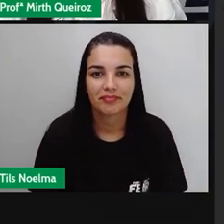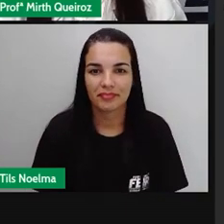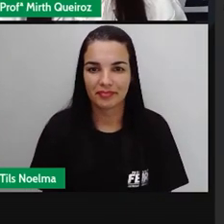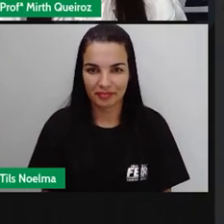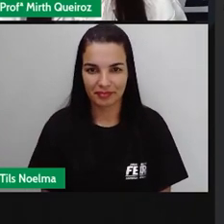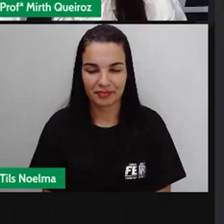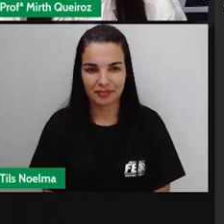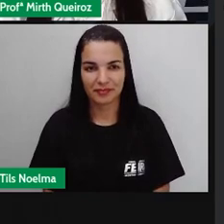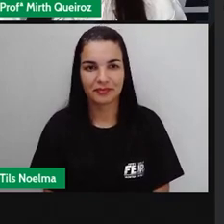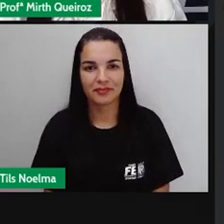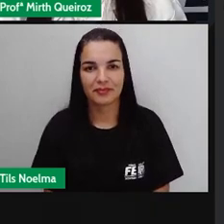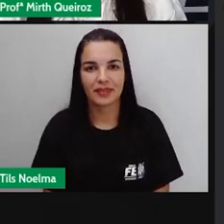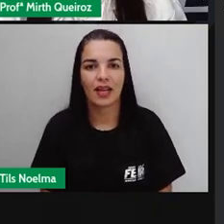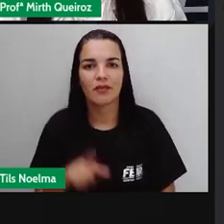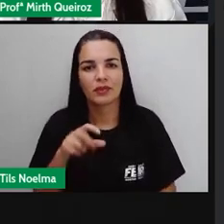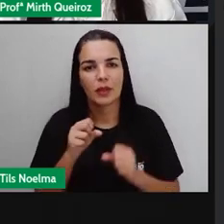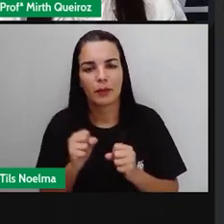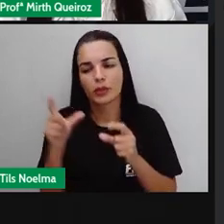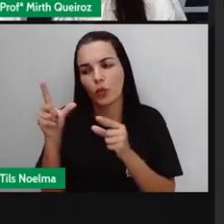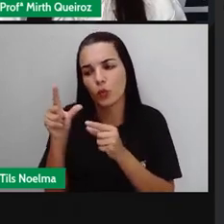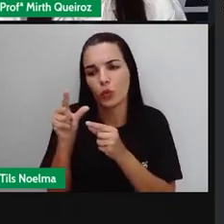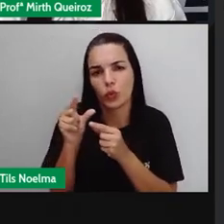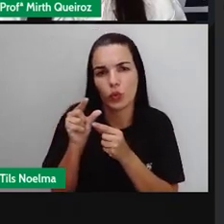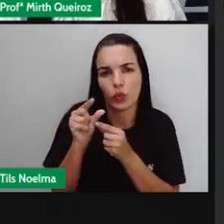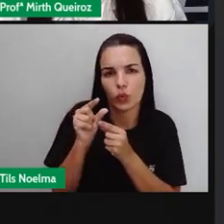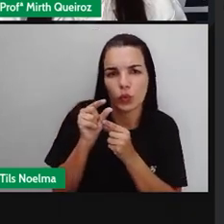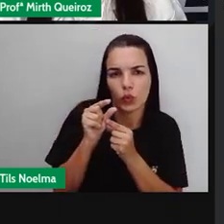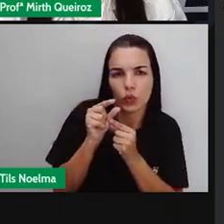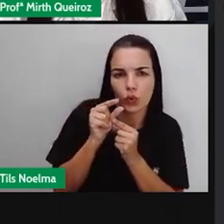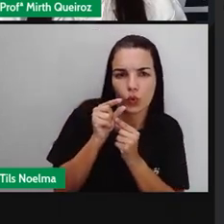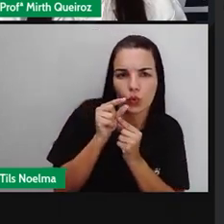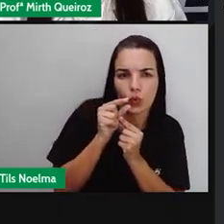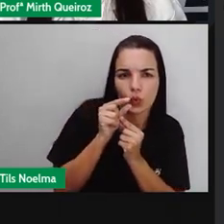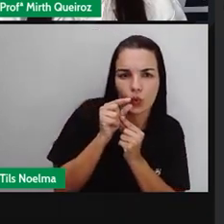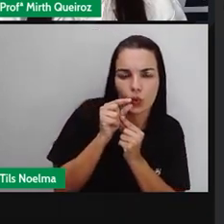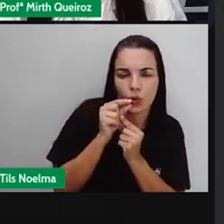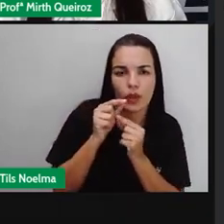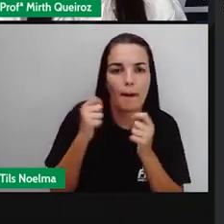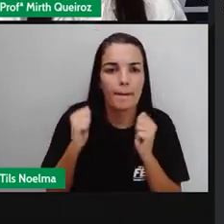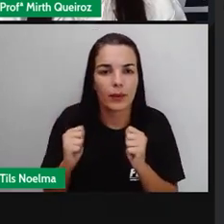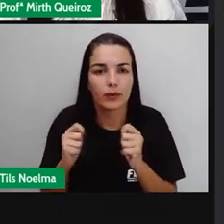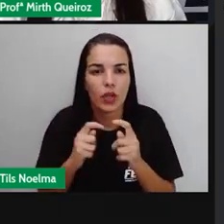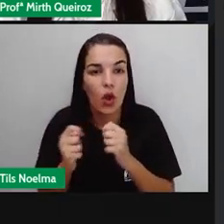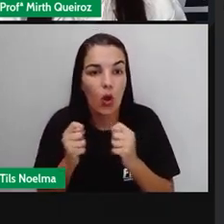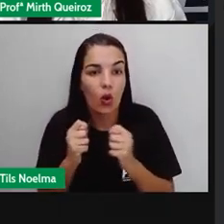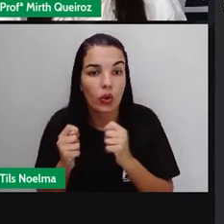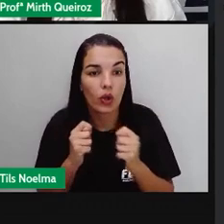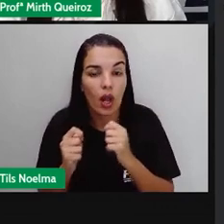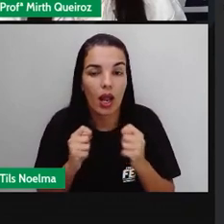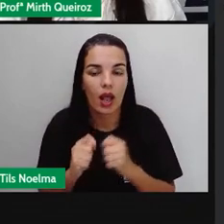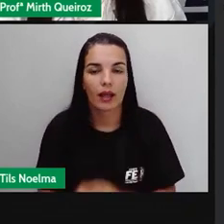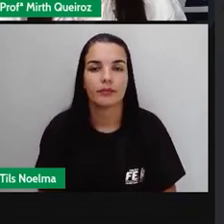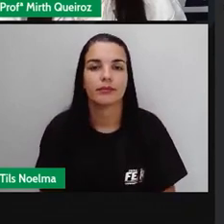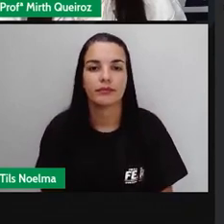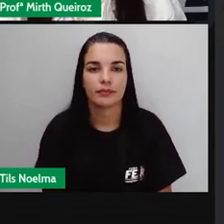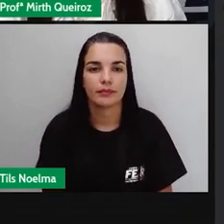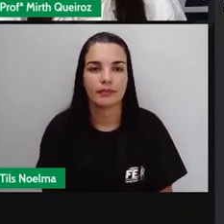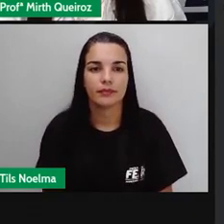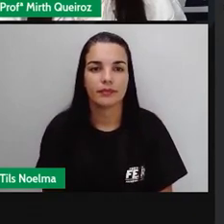Você pode reduzir também, ó. Controlar tudo por aqui também, certo?